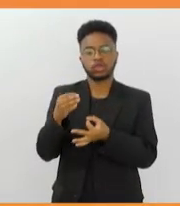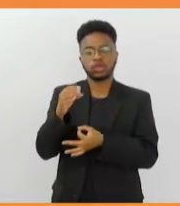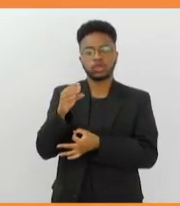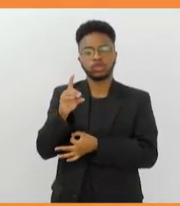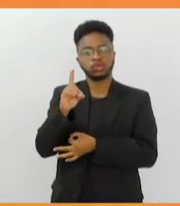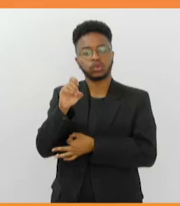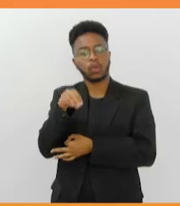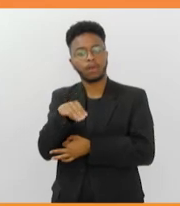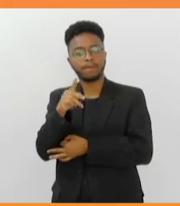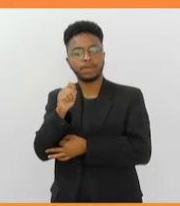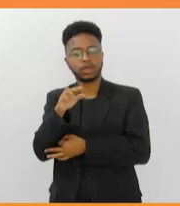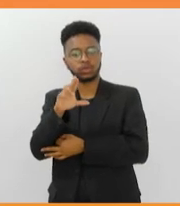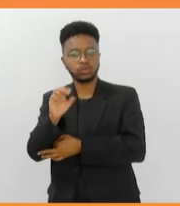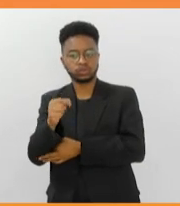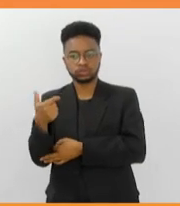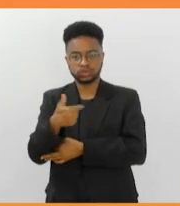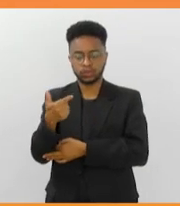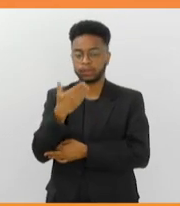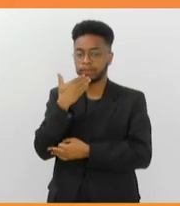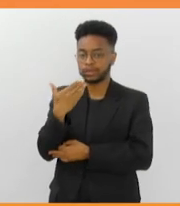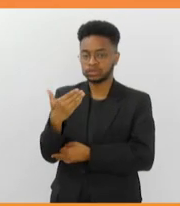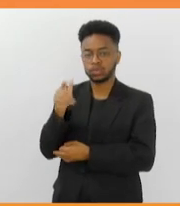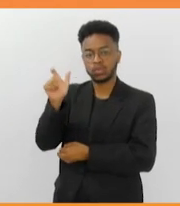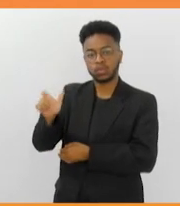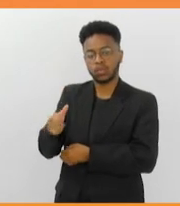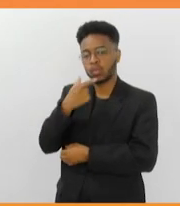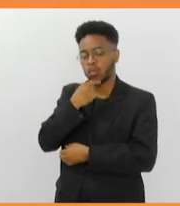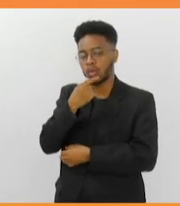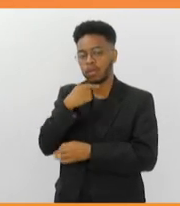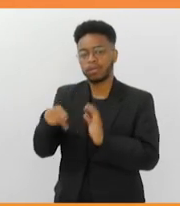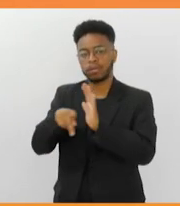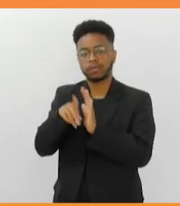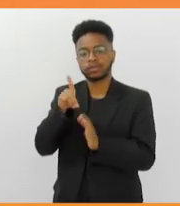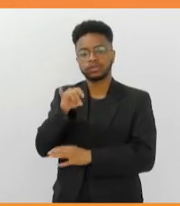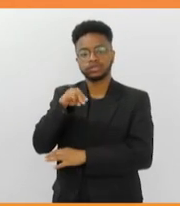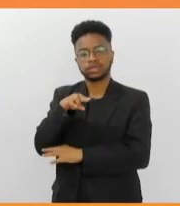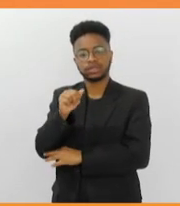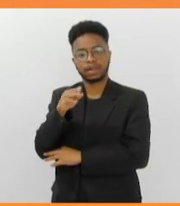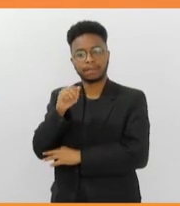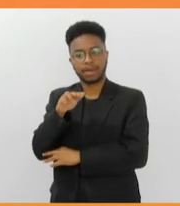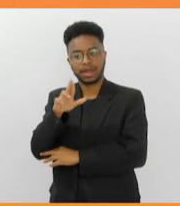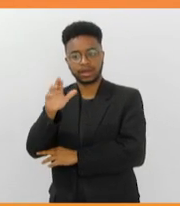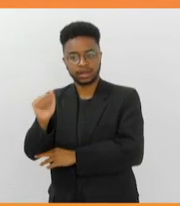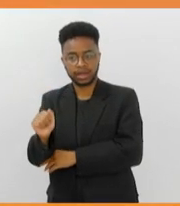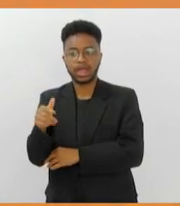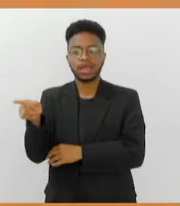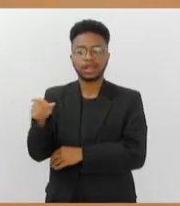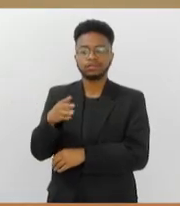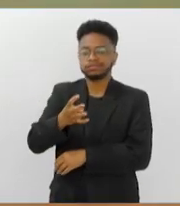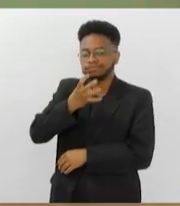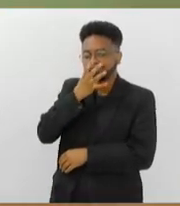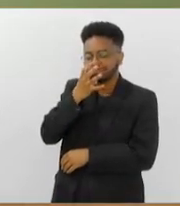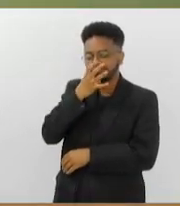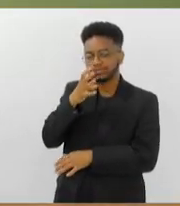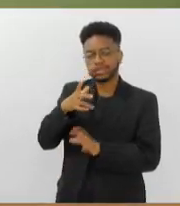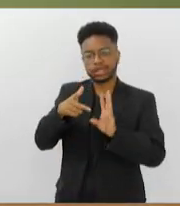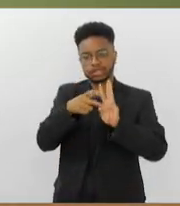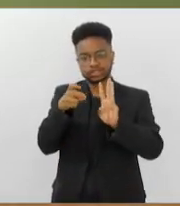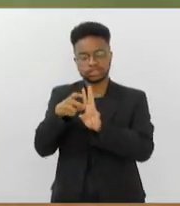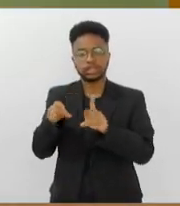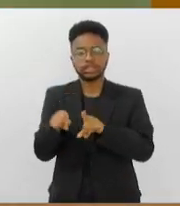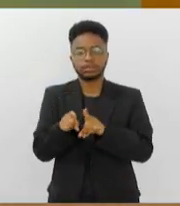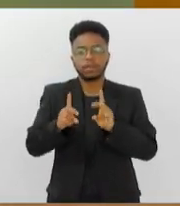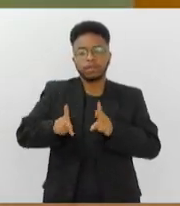ao pintor dinamarquês Niels Lutzen, depois que o imperador se encantou pelos originais. Faz parte da mesma